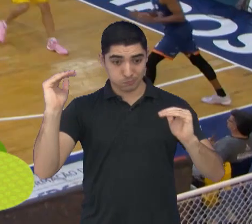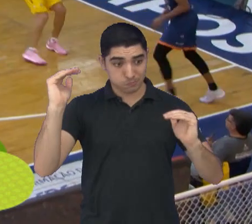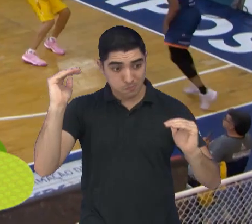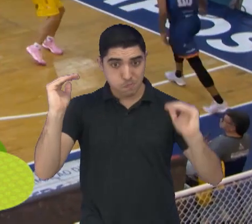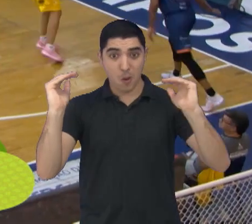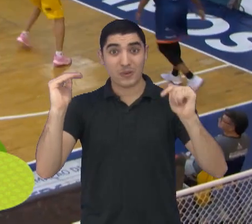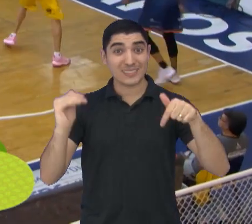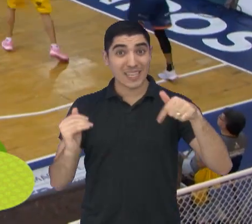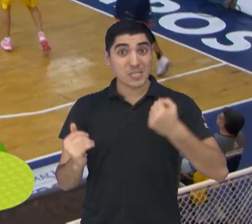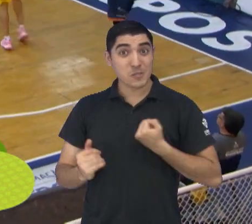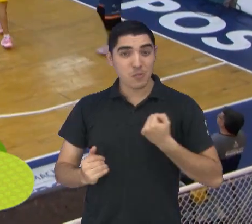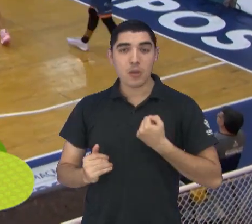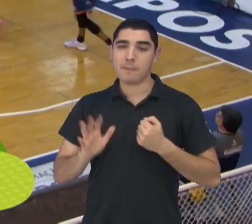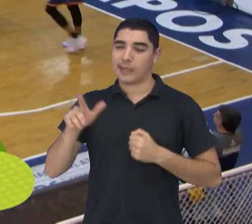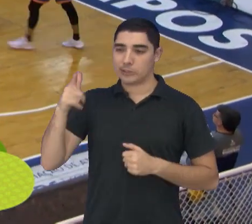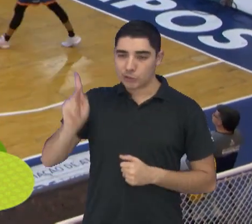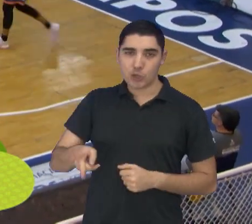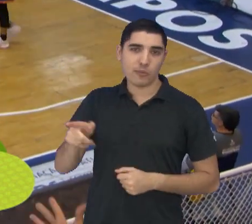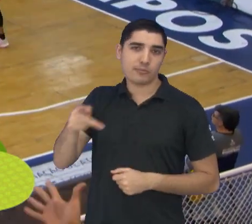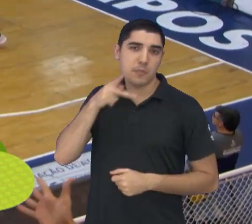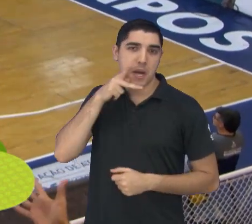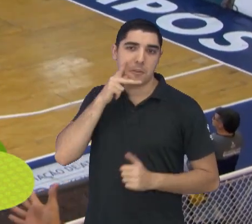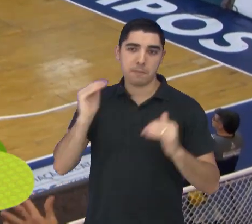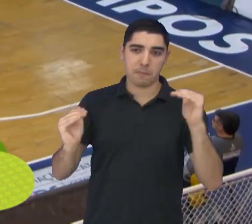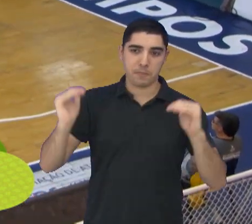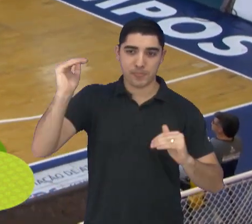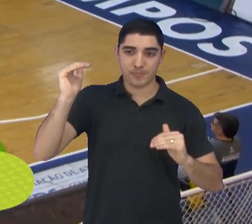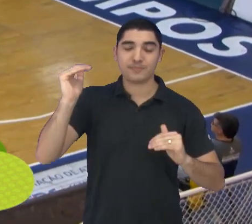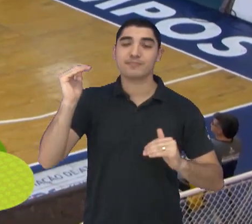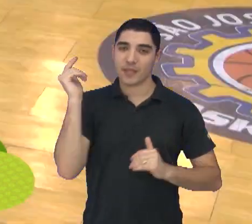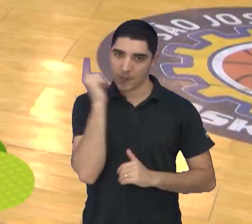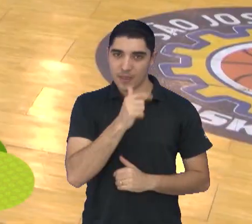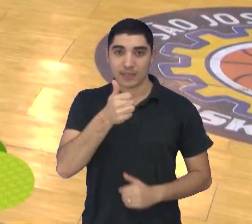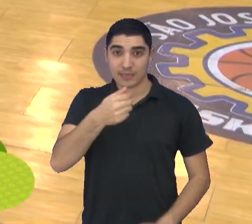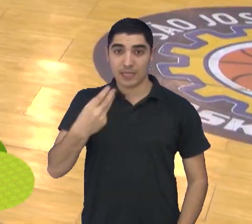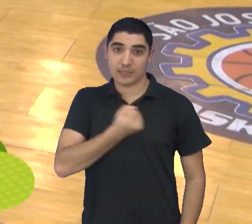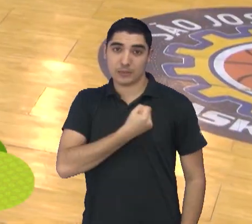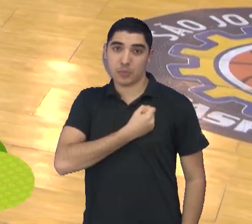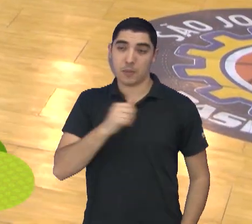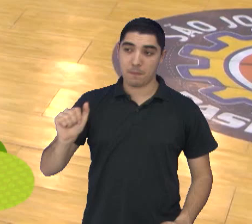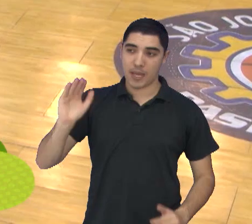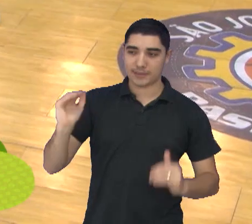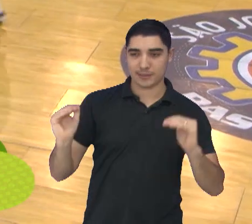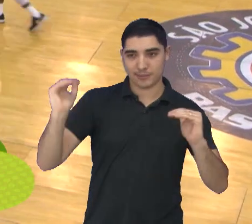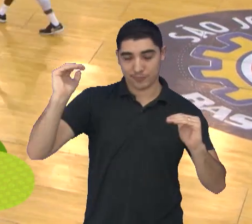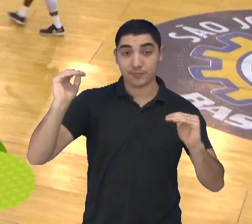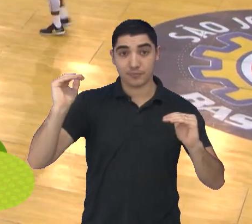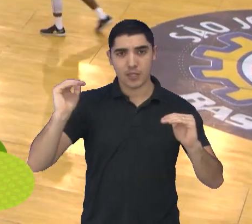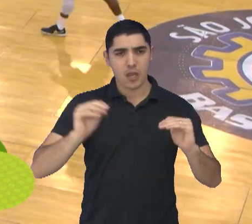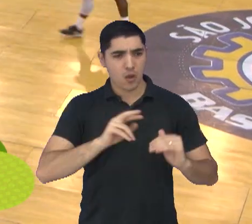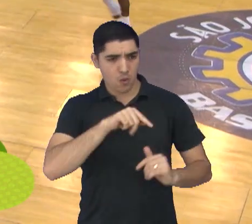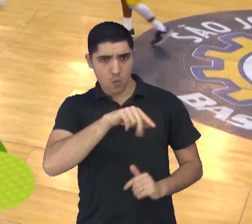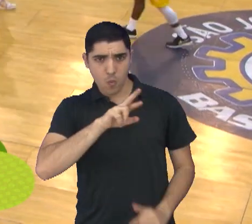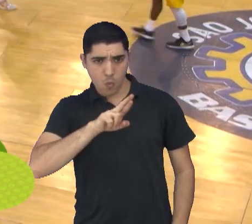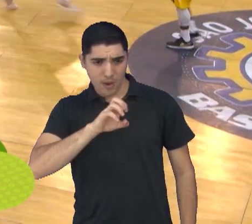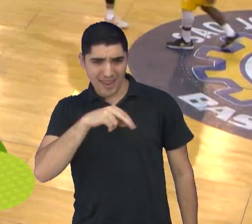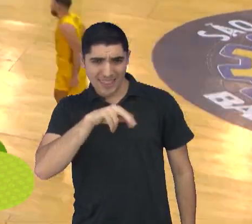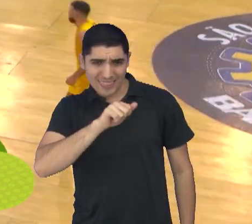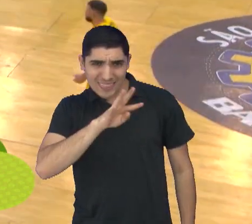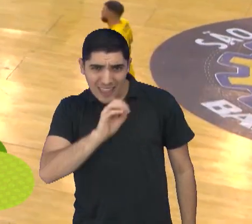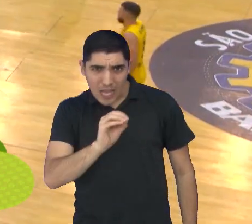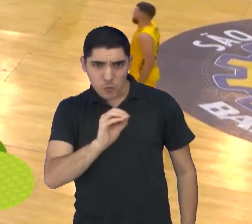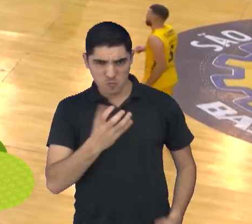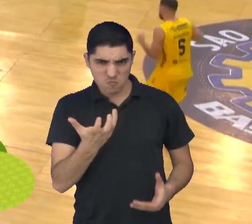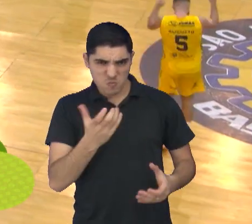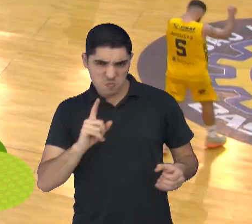logo respondeu e a vantagem já estava em 13 pontos. Renato Carbonari chamou a responsabilidade.